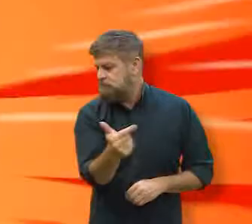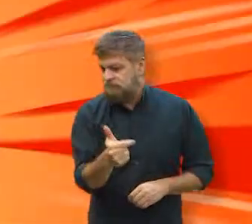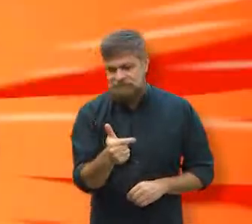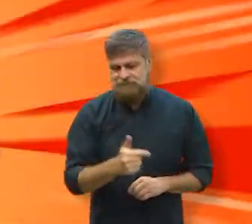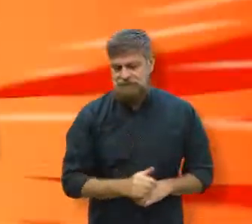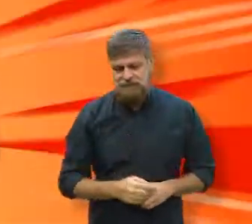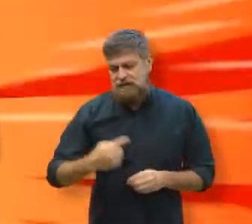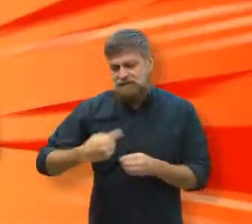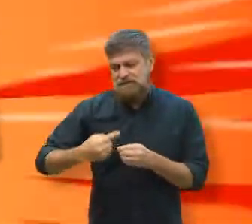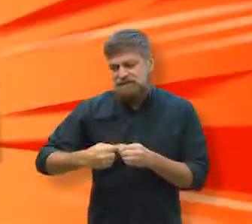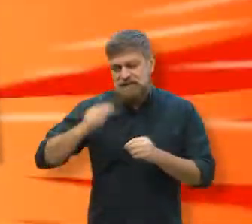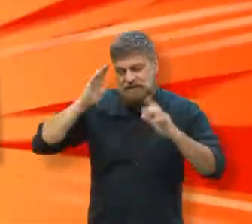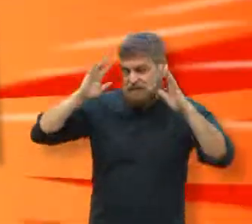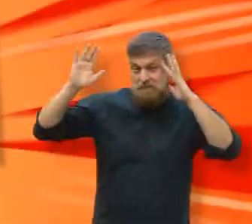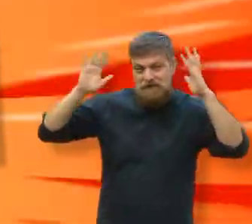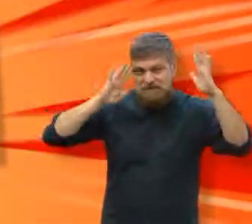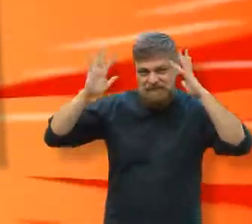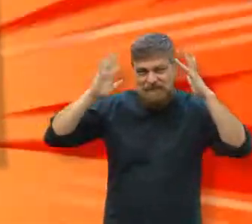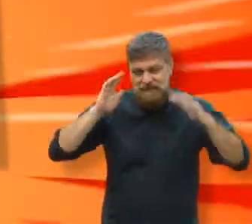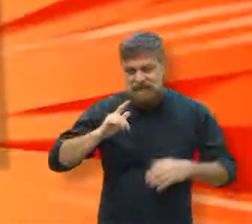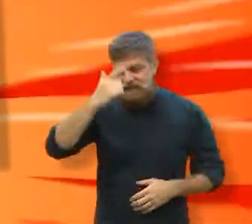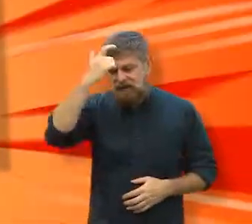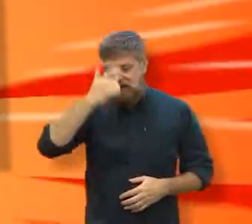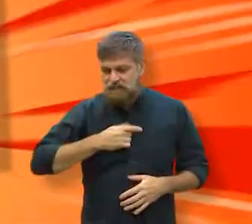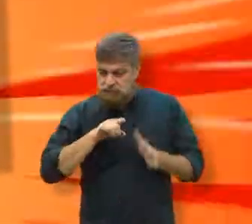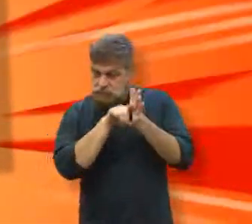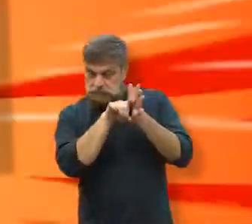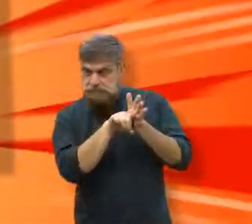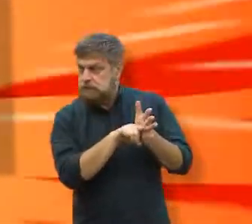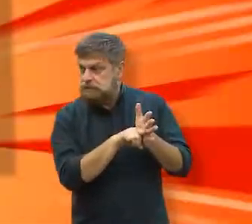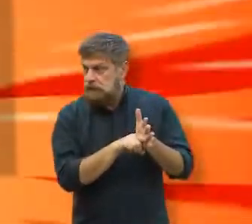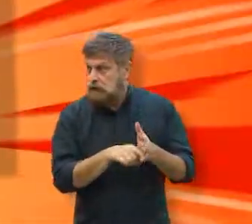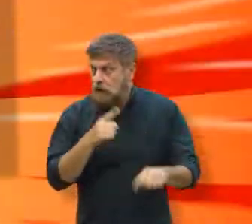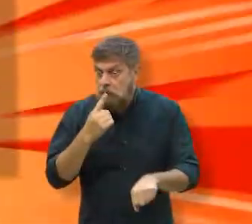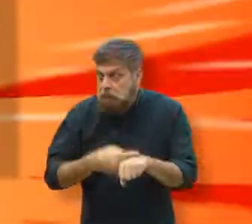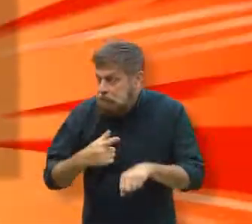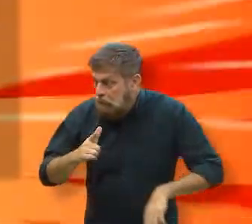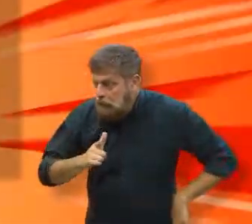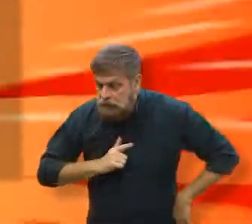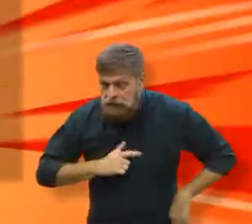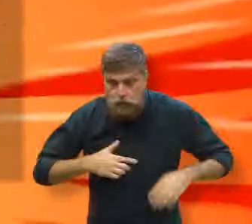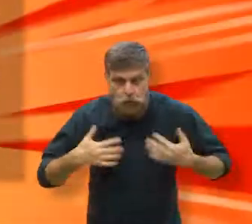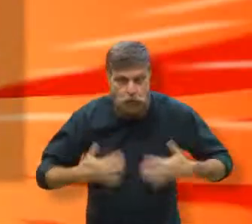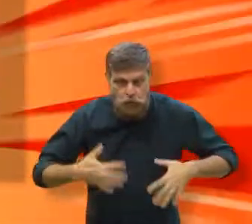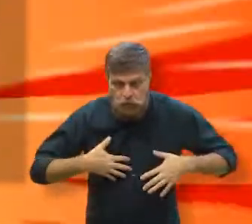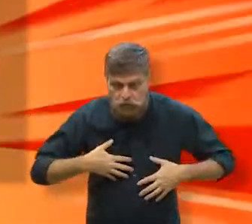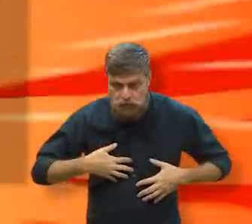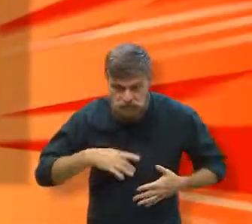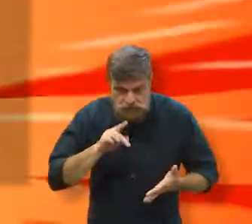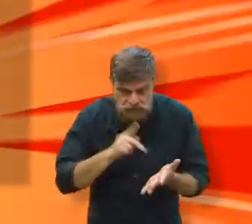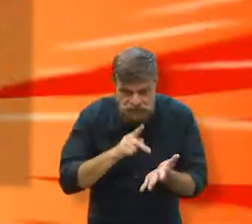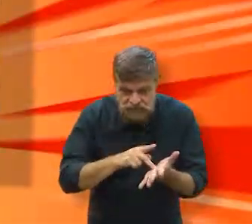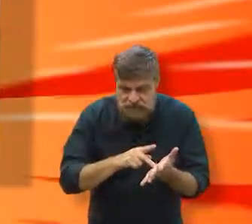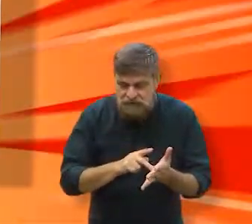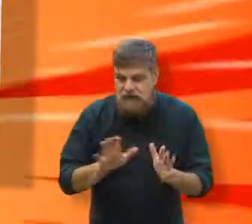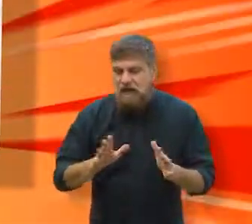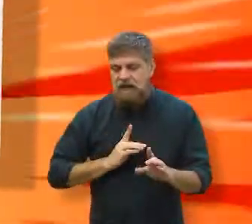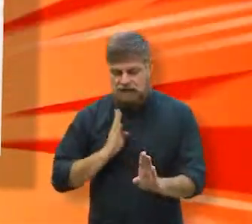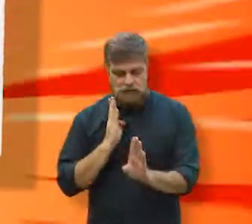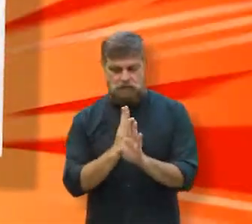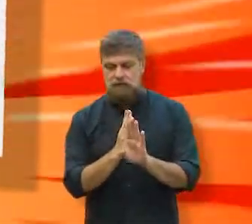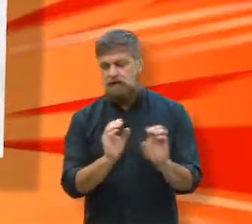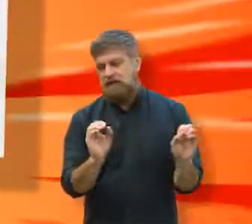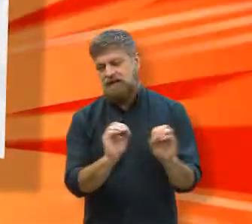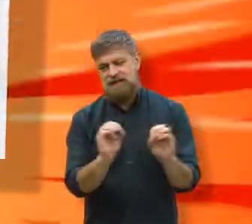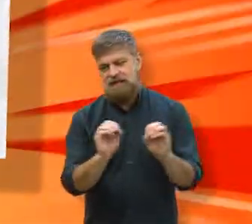Não, salto bonito não existe, uma cidade imaginária. Depois que eu escrevi, eu até fui pesquisar, eu falei, gente, será que Salto bonito existe? Eu estou escrevendo de uma cidade, aí eu falei, não